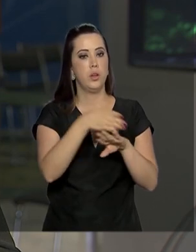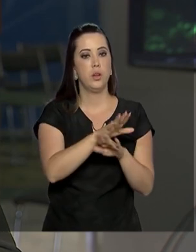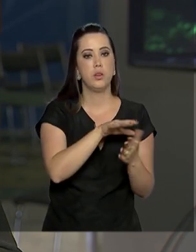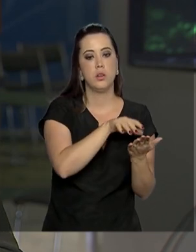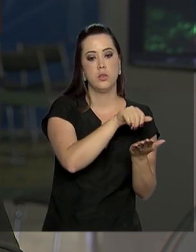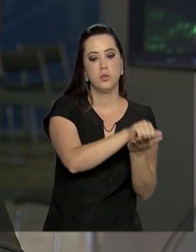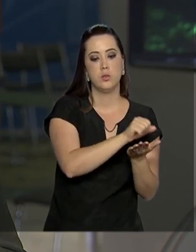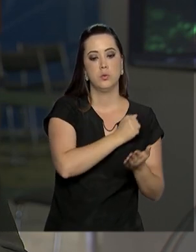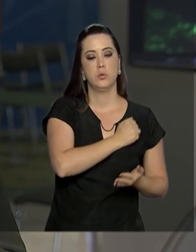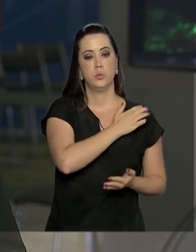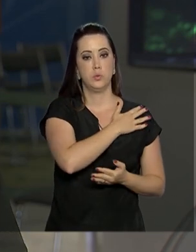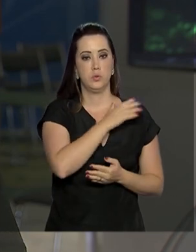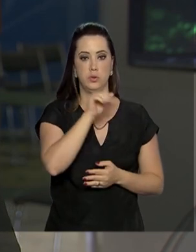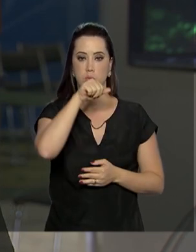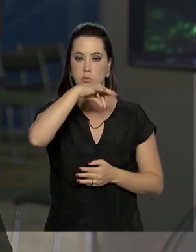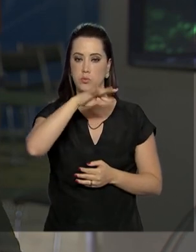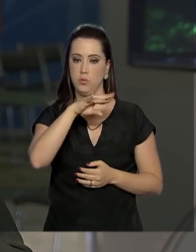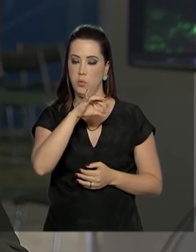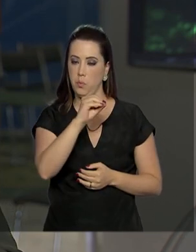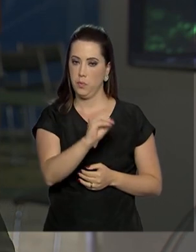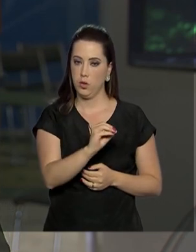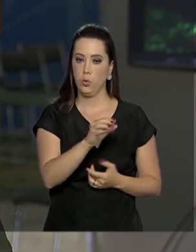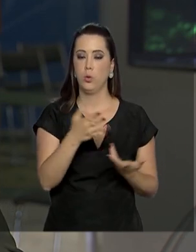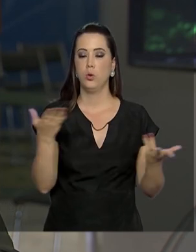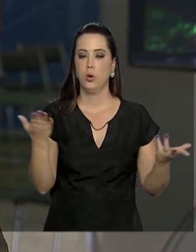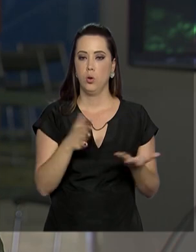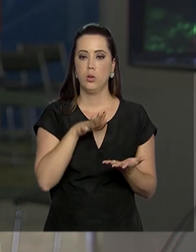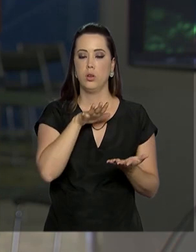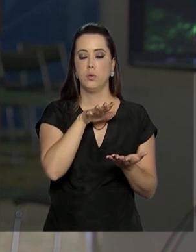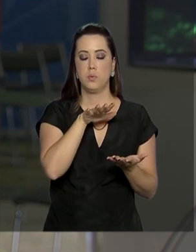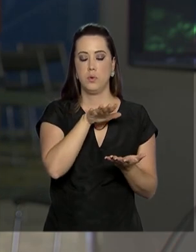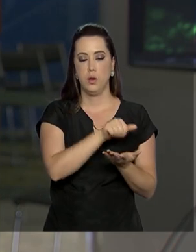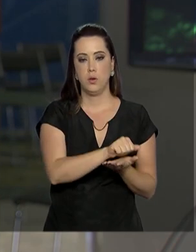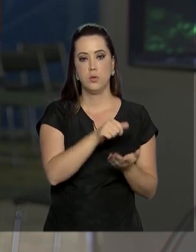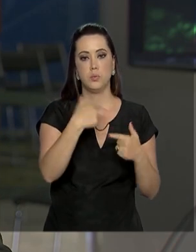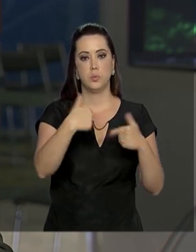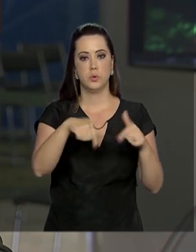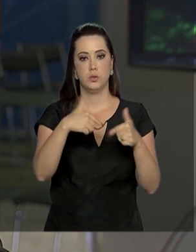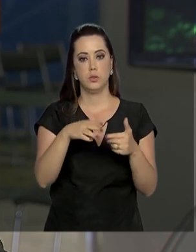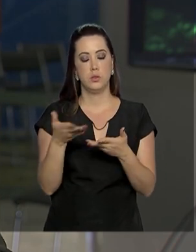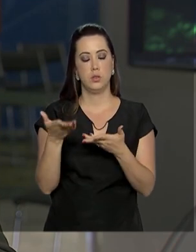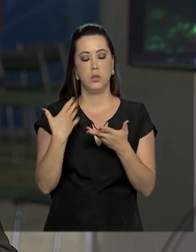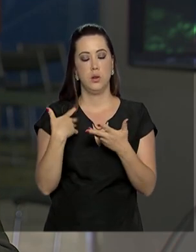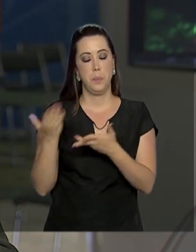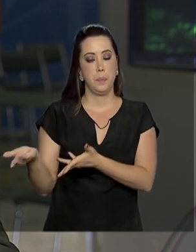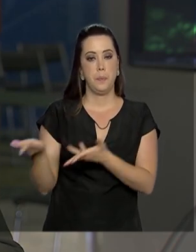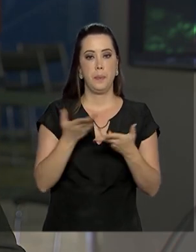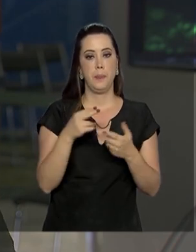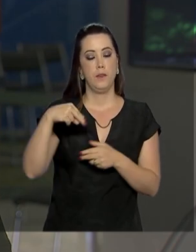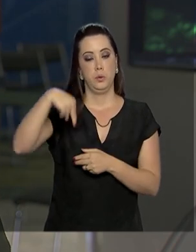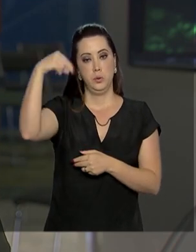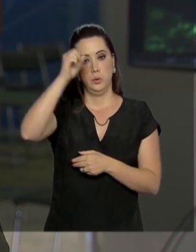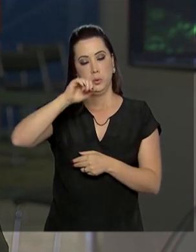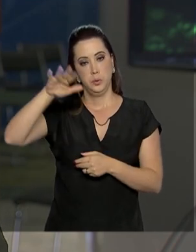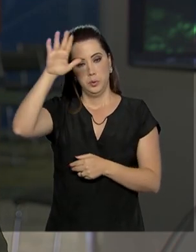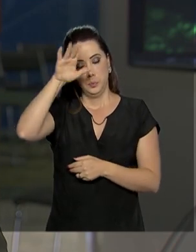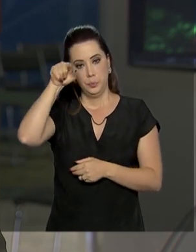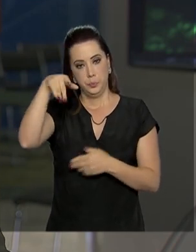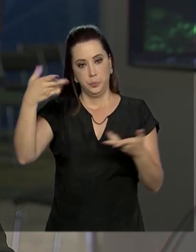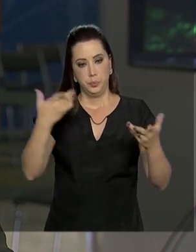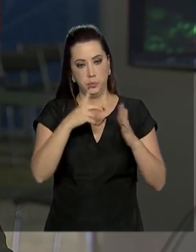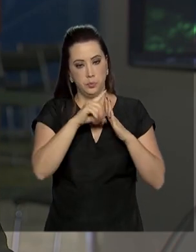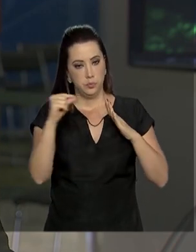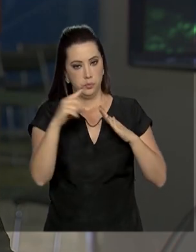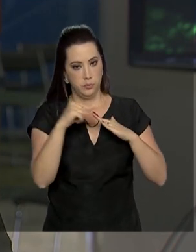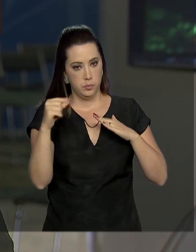Antônio Manuel de Barros. Ele assume agora o comando da operação acolhida no norte do país. Aqui no Palácio do Planalto